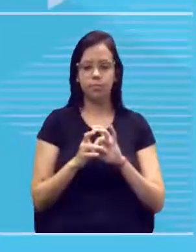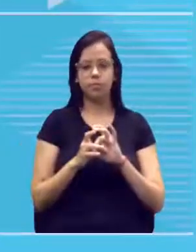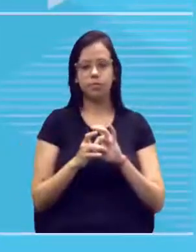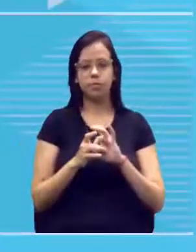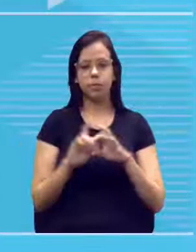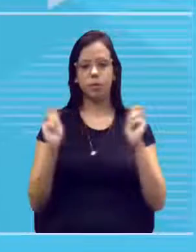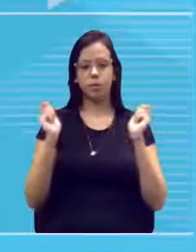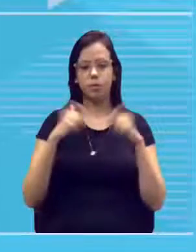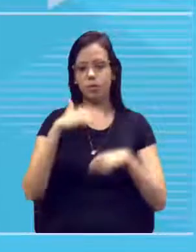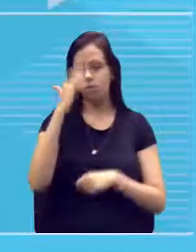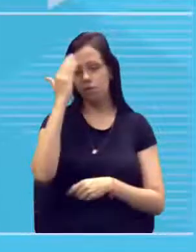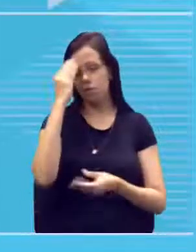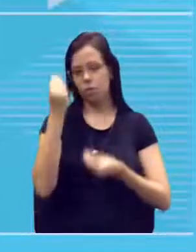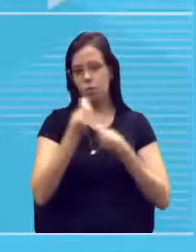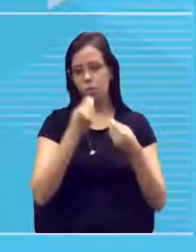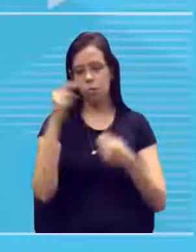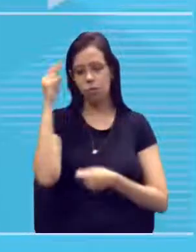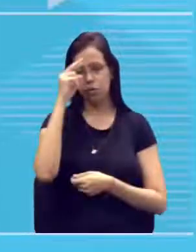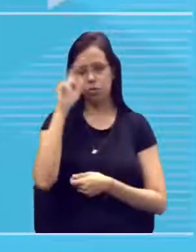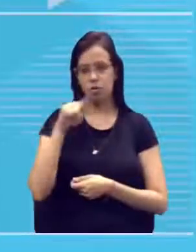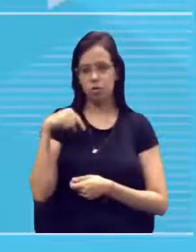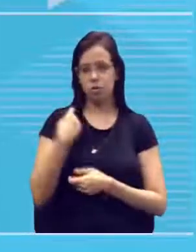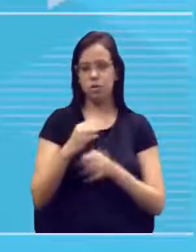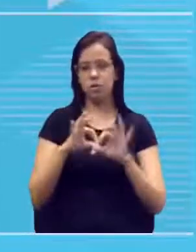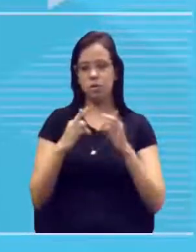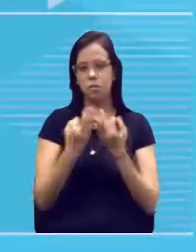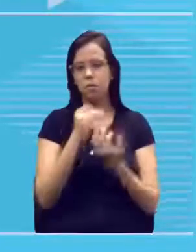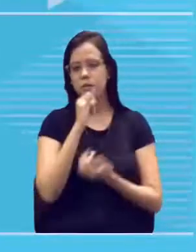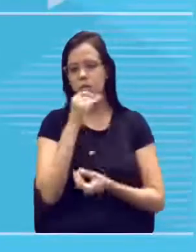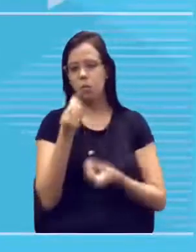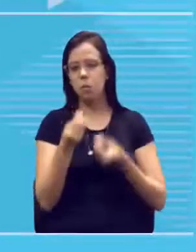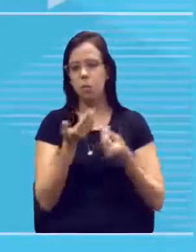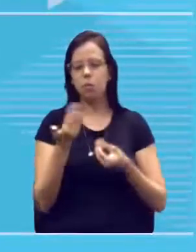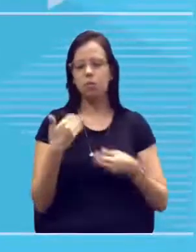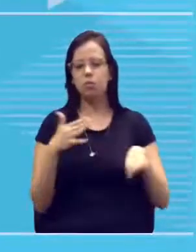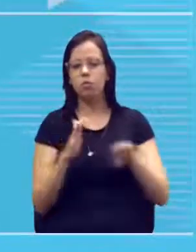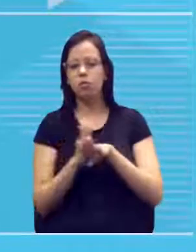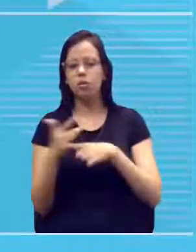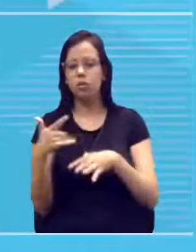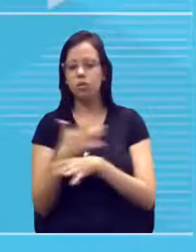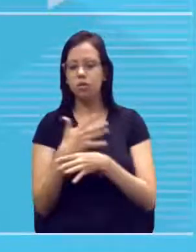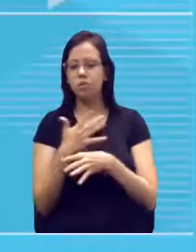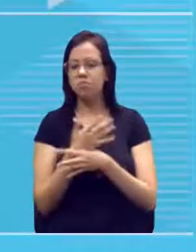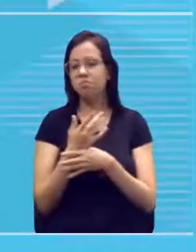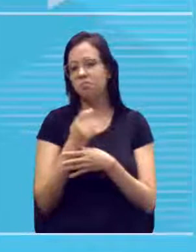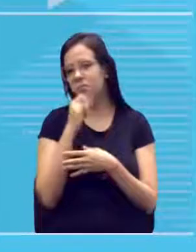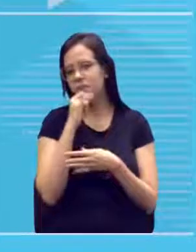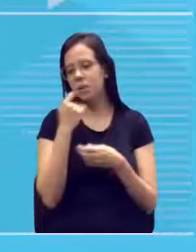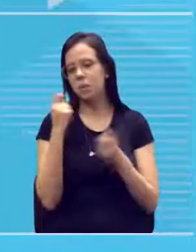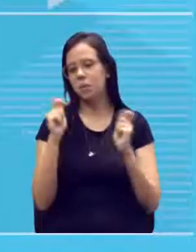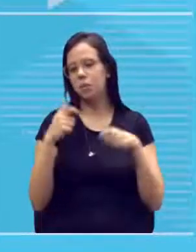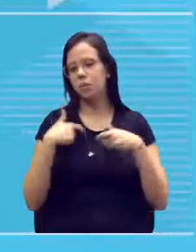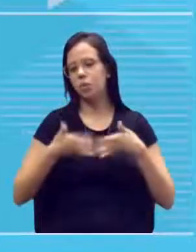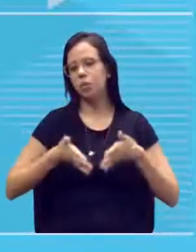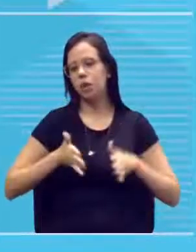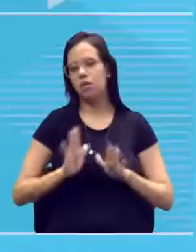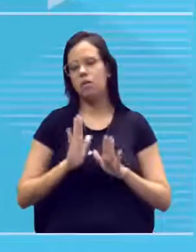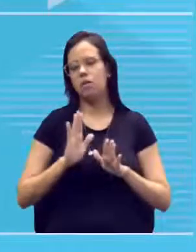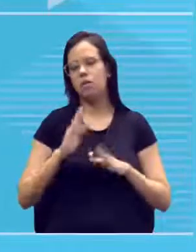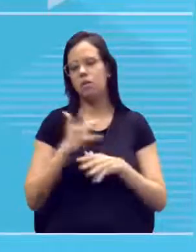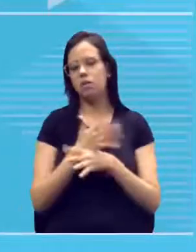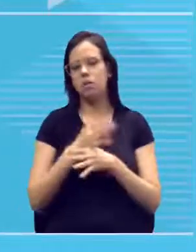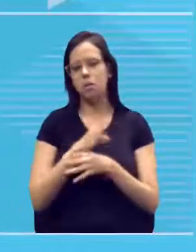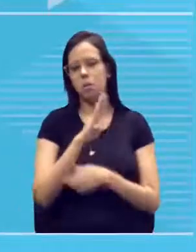gente possa entender a história da nossa própria família. Como é que eu cheguei aqui nessa cidade? Ah, professor, eu nasci aqui em Buriti dos Lopes, nasci em